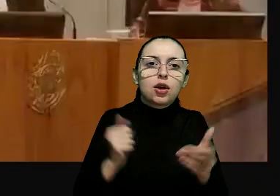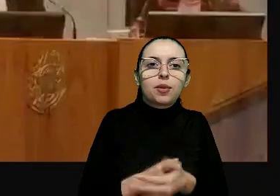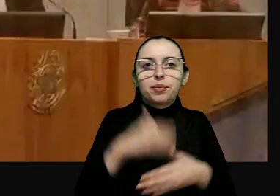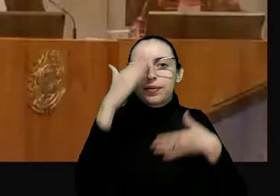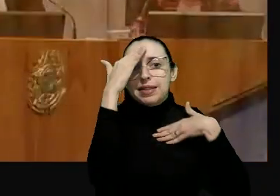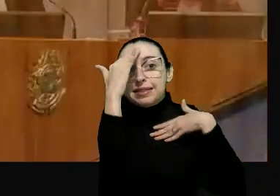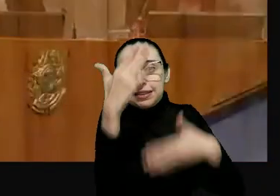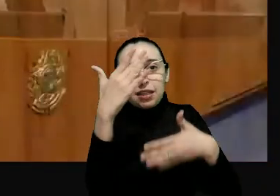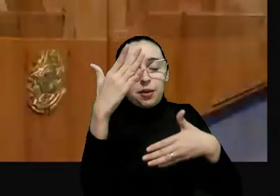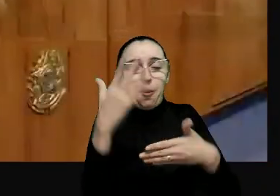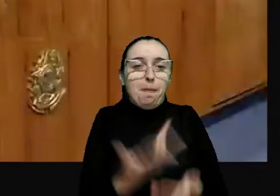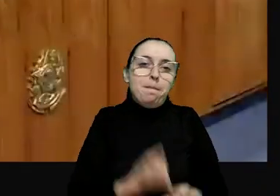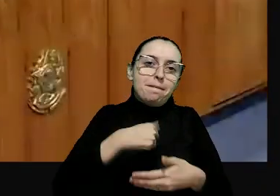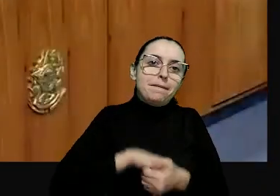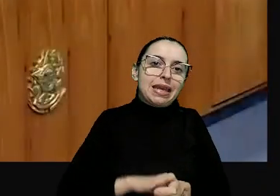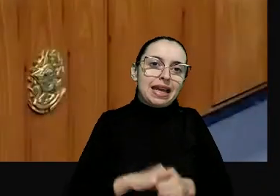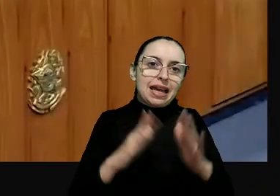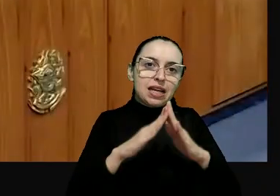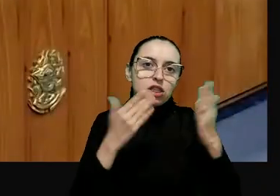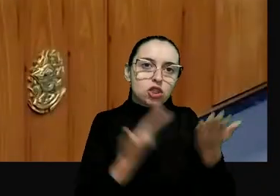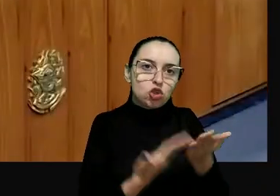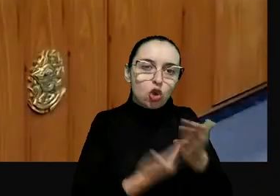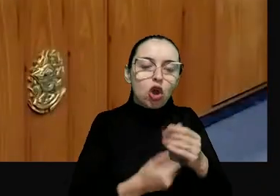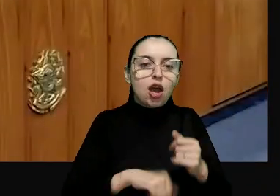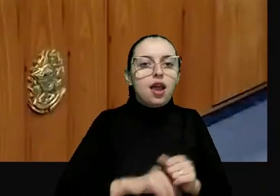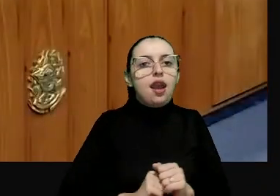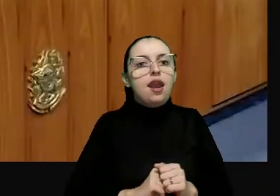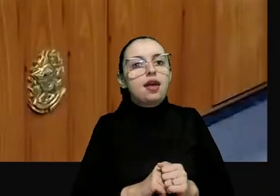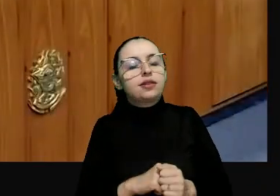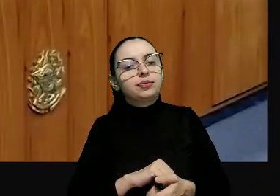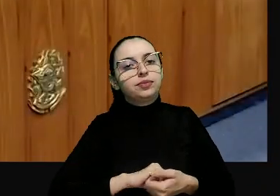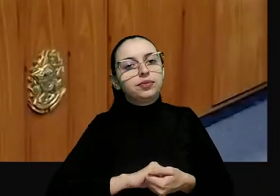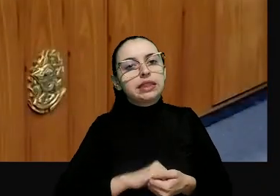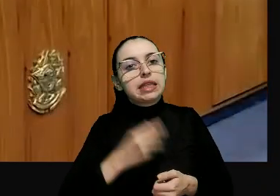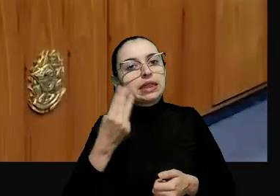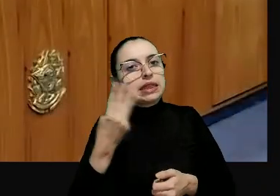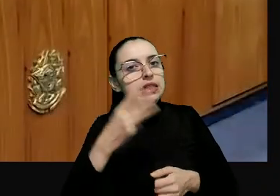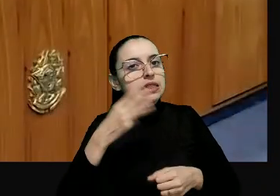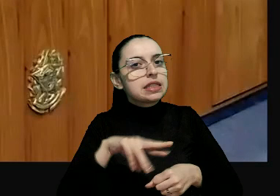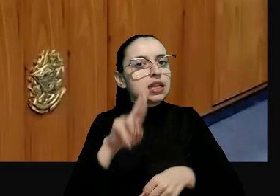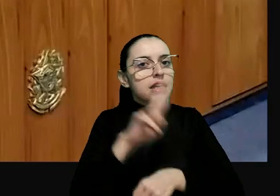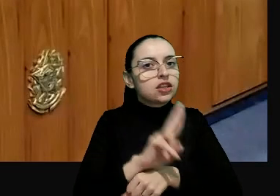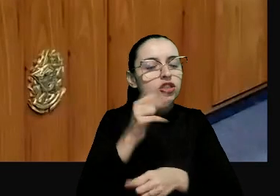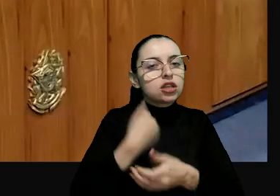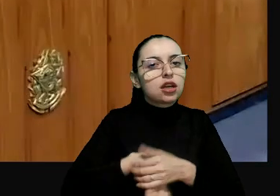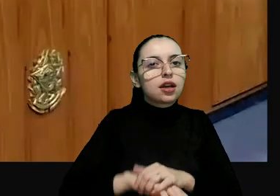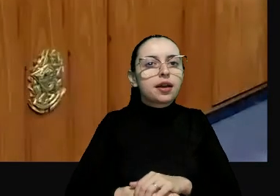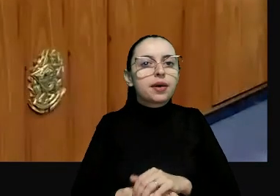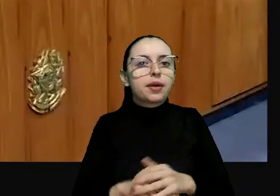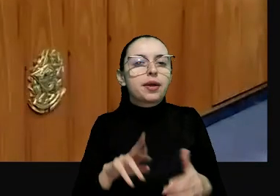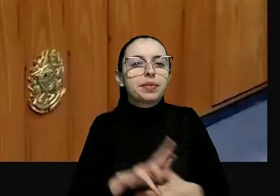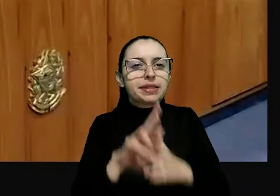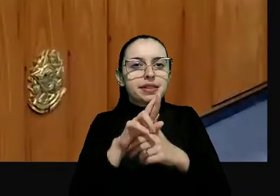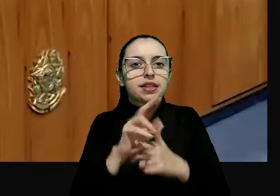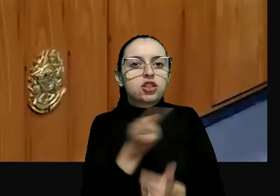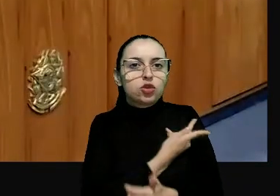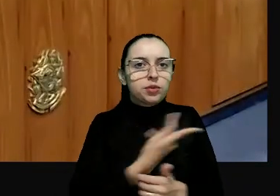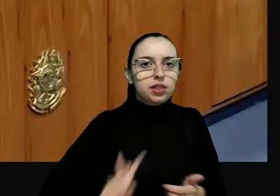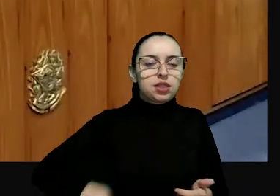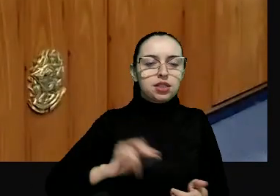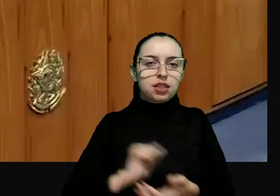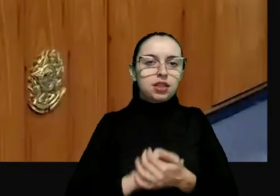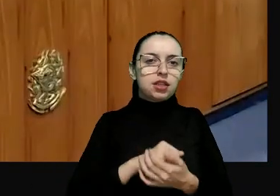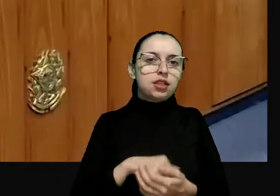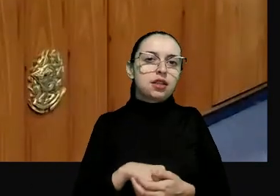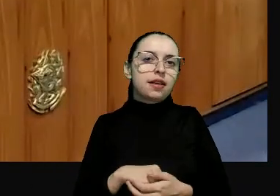Agradecer imensamente à Escola Tribunal Regional Federal da Terceira Região, na pessoa da querida amiga, presidente